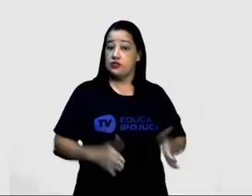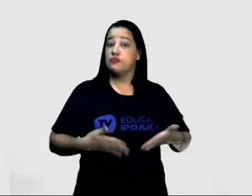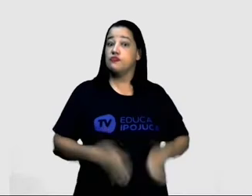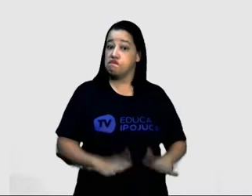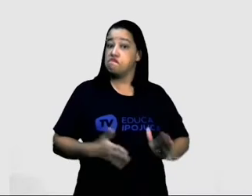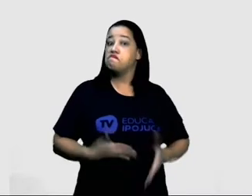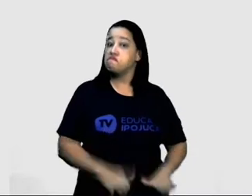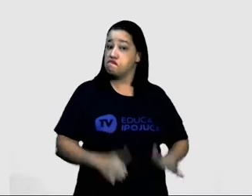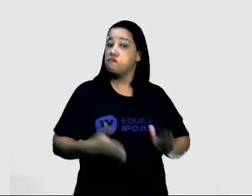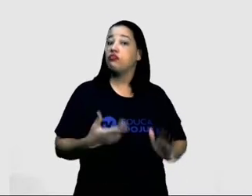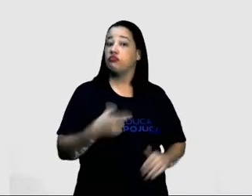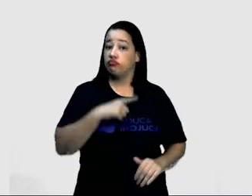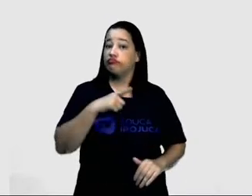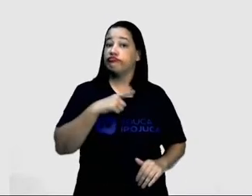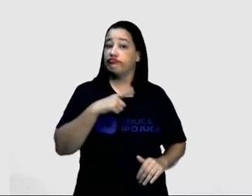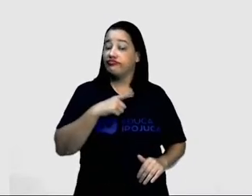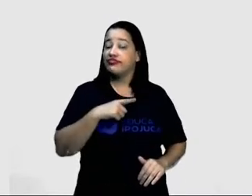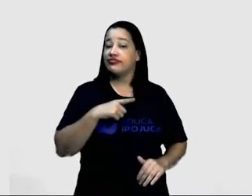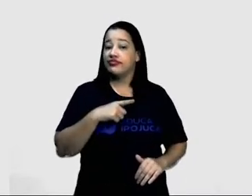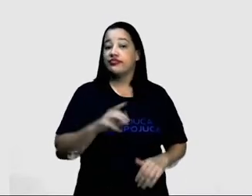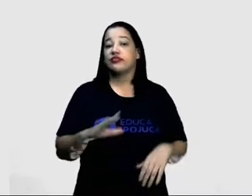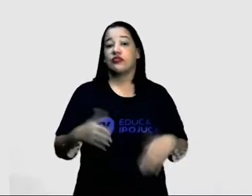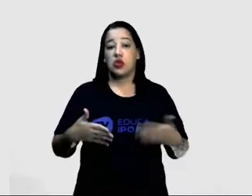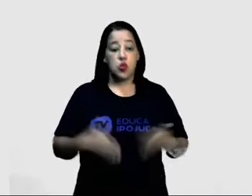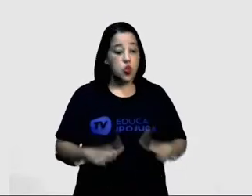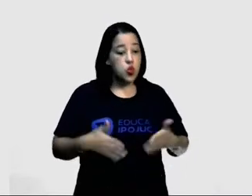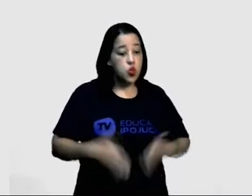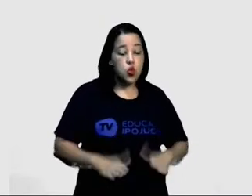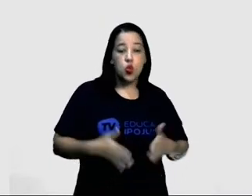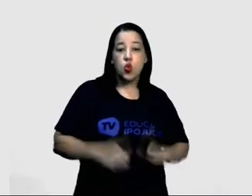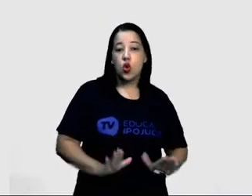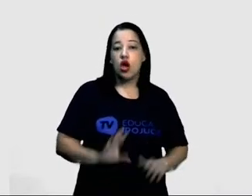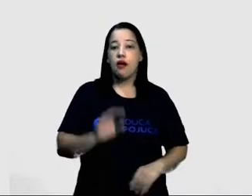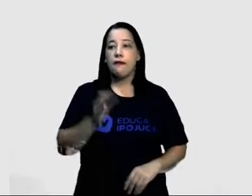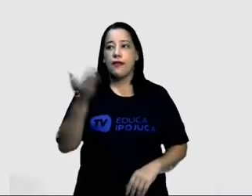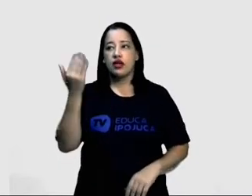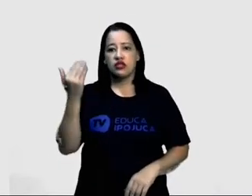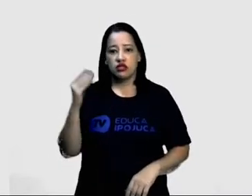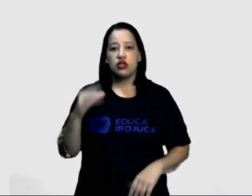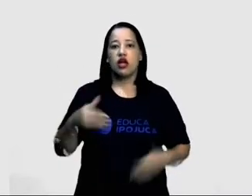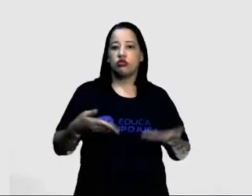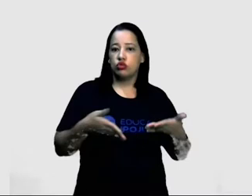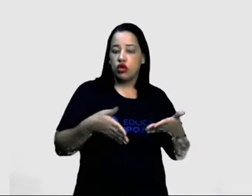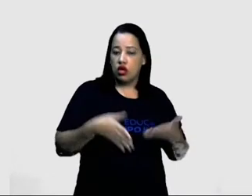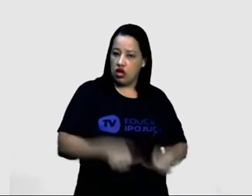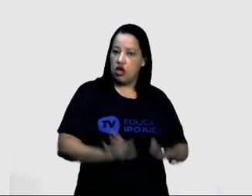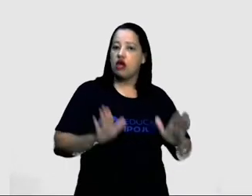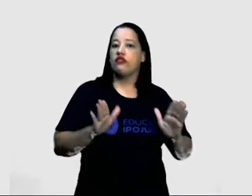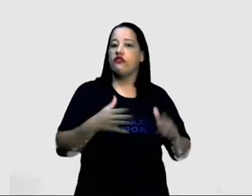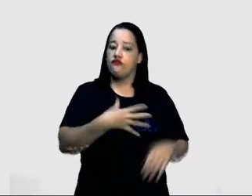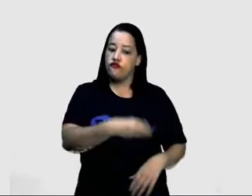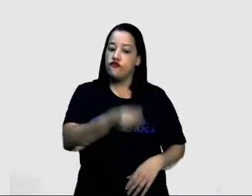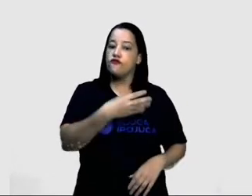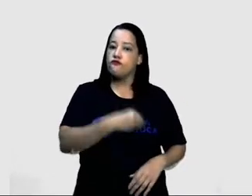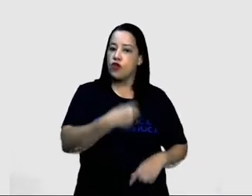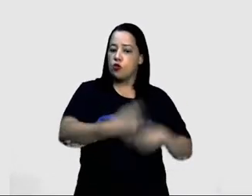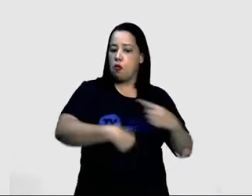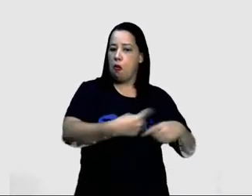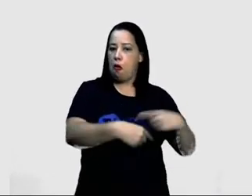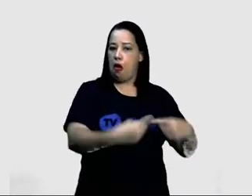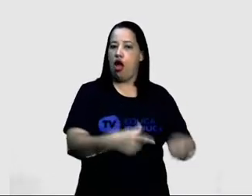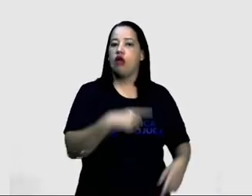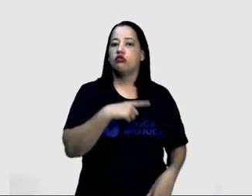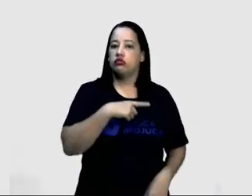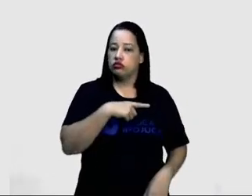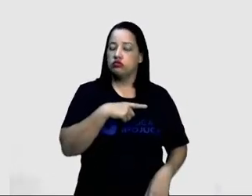alta, certo? A gente não tinha tanto o controle que se tem hoje na questão da quantidade de filhos e isso